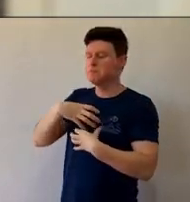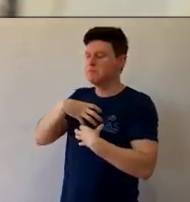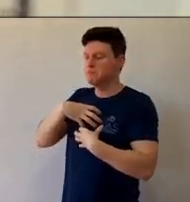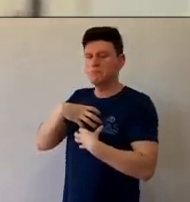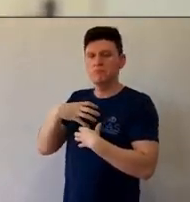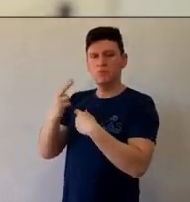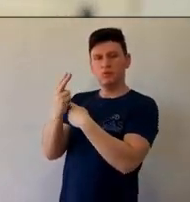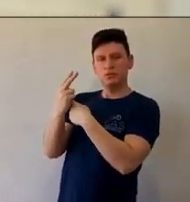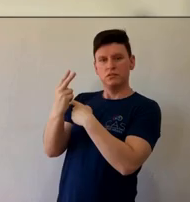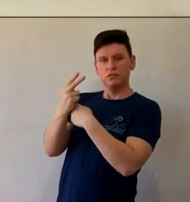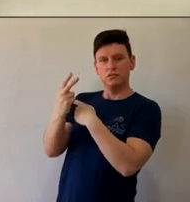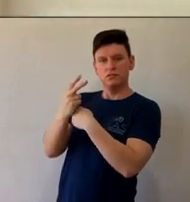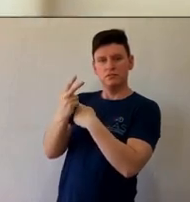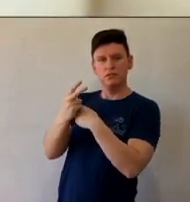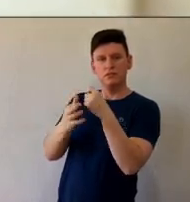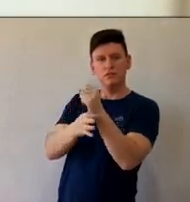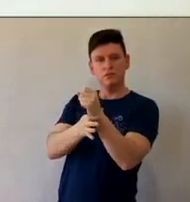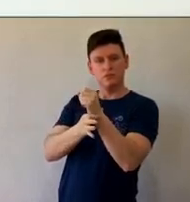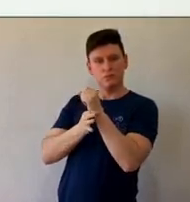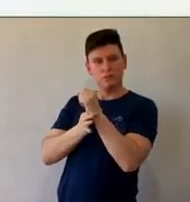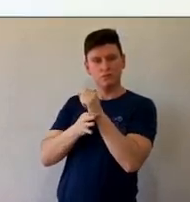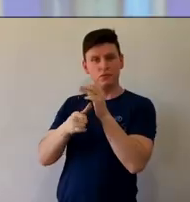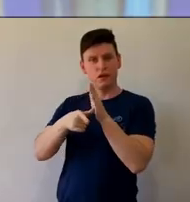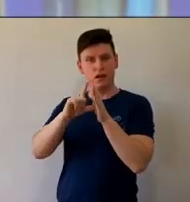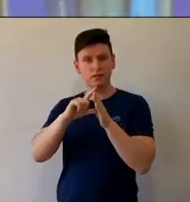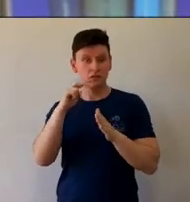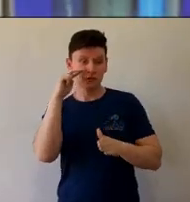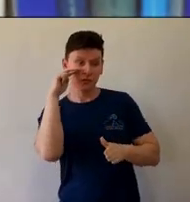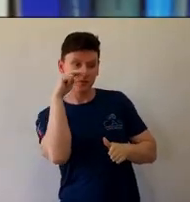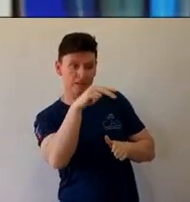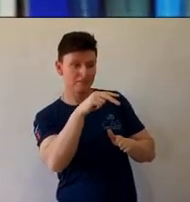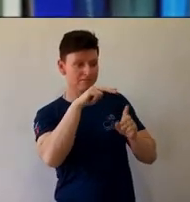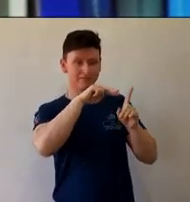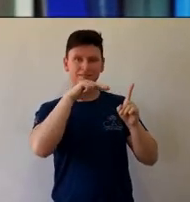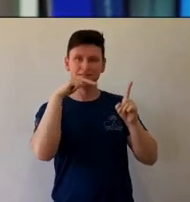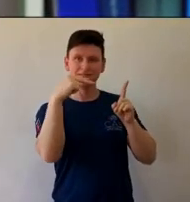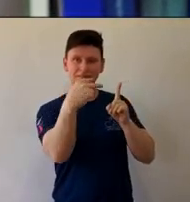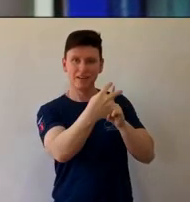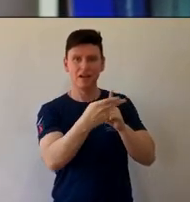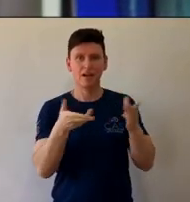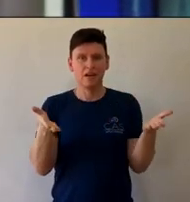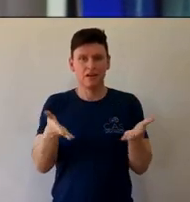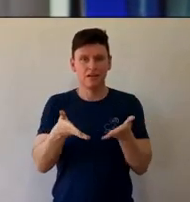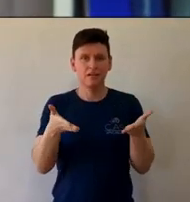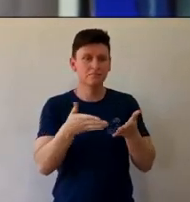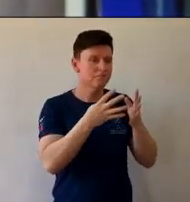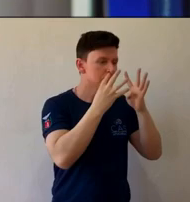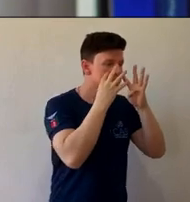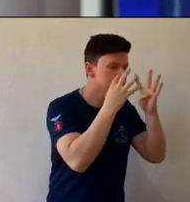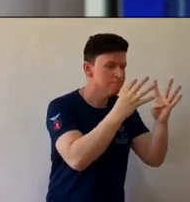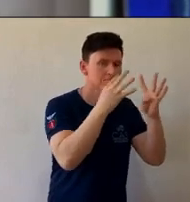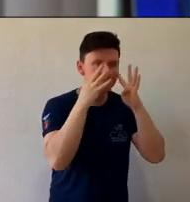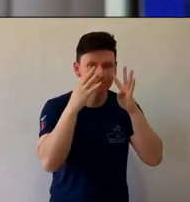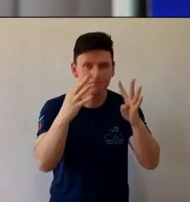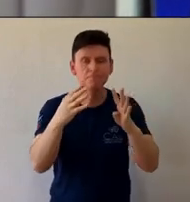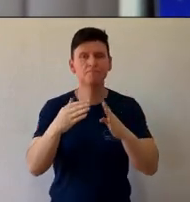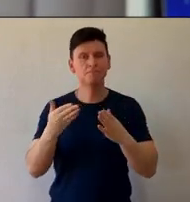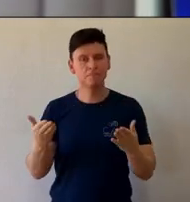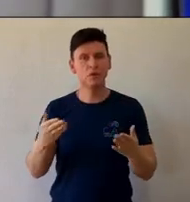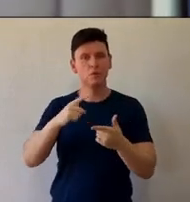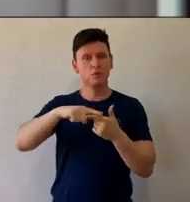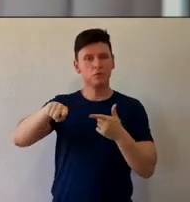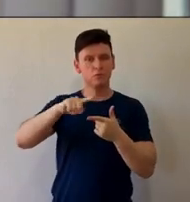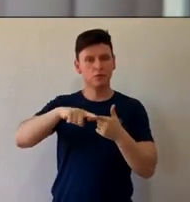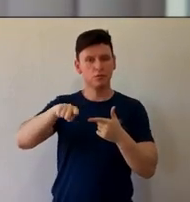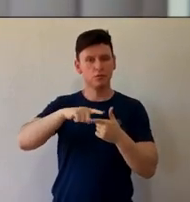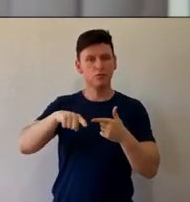um lugar onde eles já eram vistos e agora também escutados. Assim, vamos aliviar as dificuldades, para que você possa realizar o seu